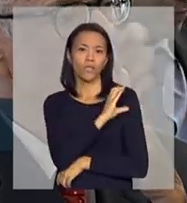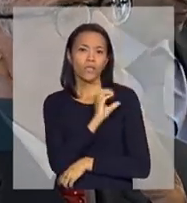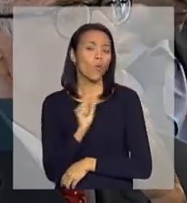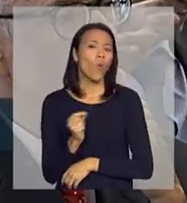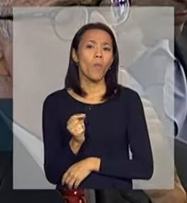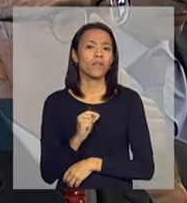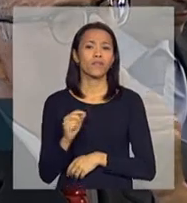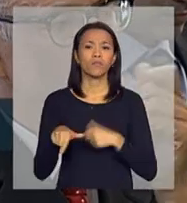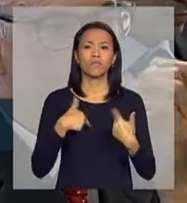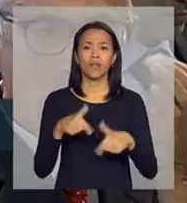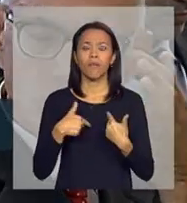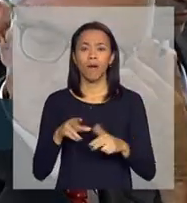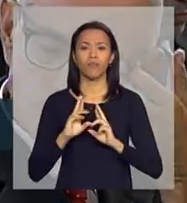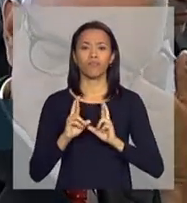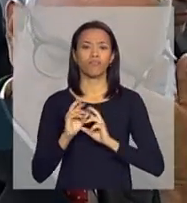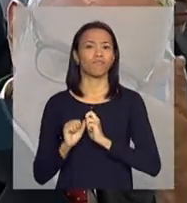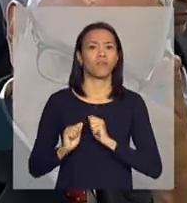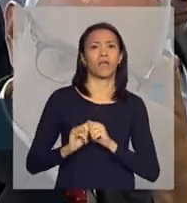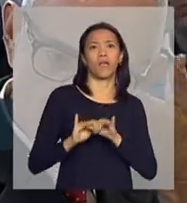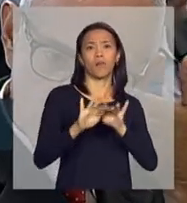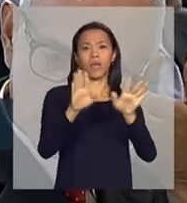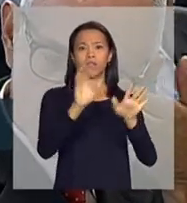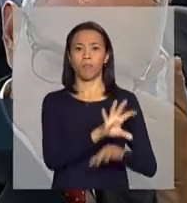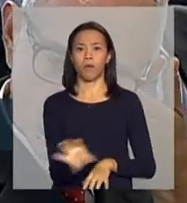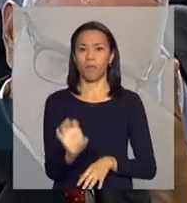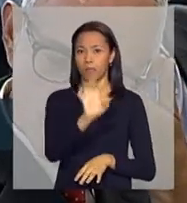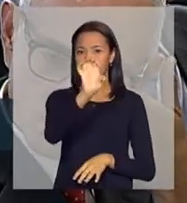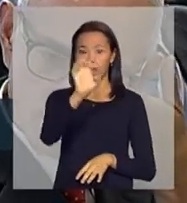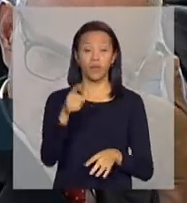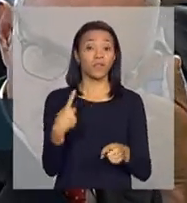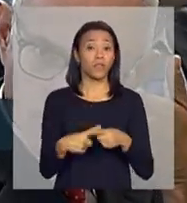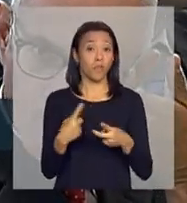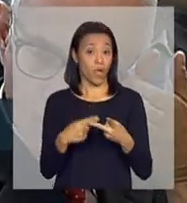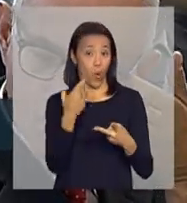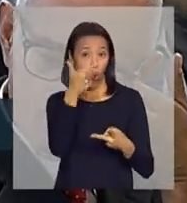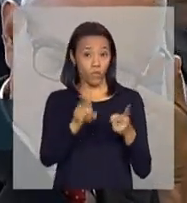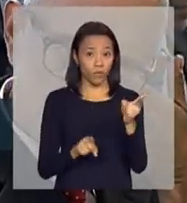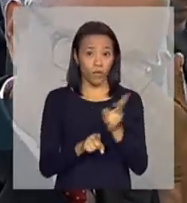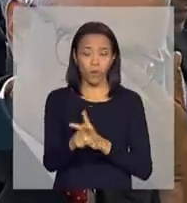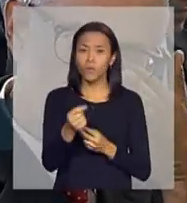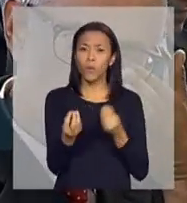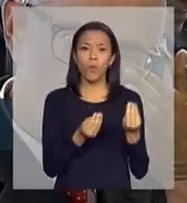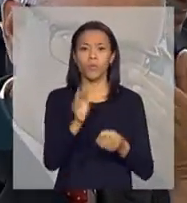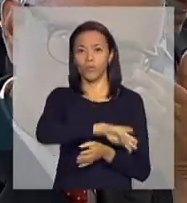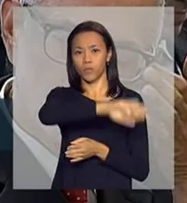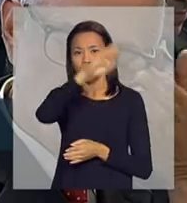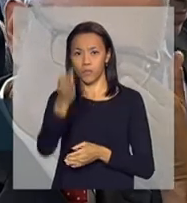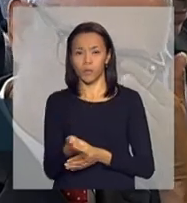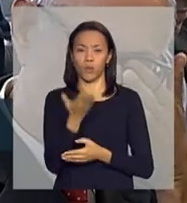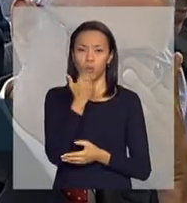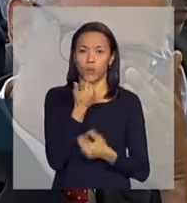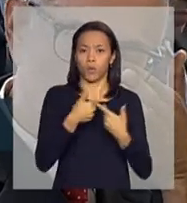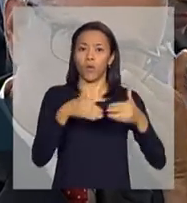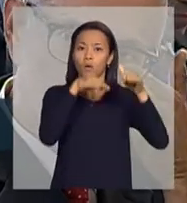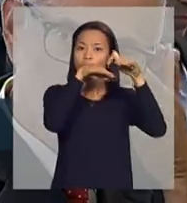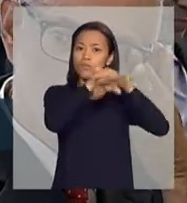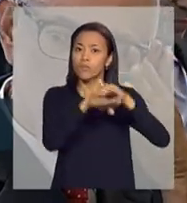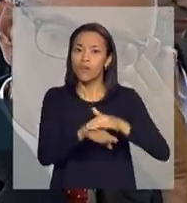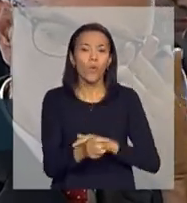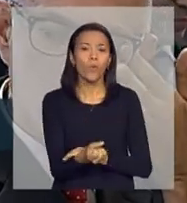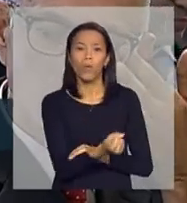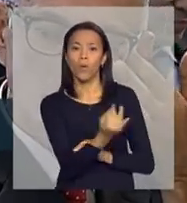Eu queria entender direito como é que vai funcionar. E outra questão, relação à questão da armazenagem da Conab, eu queria saber quantos armazéns estão